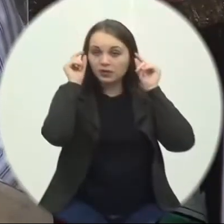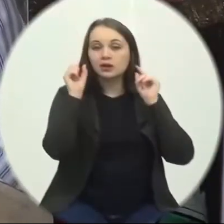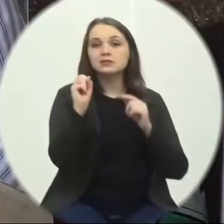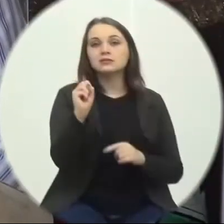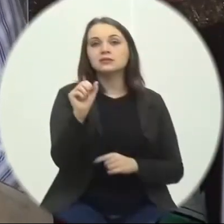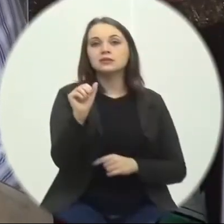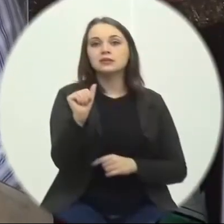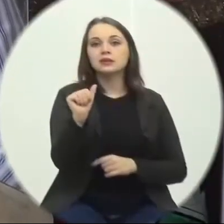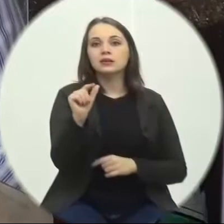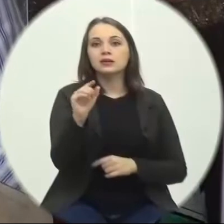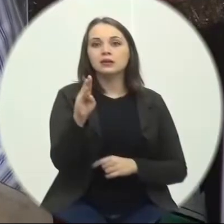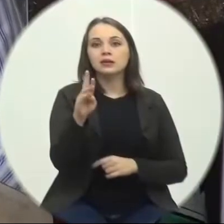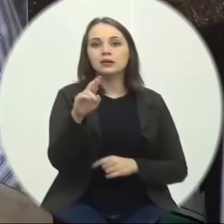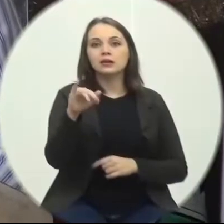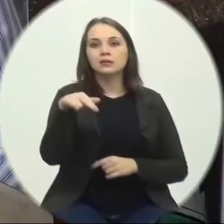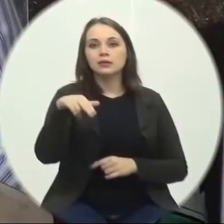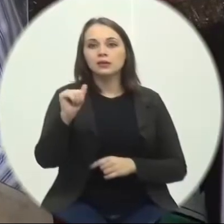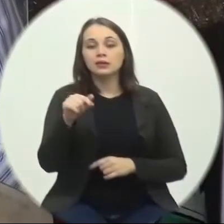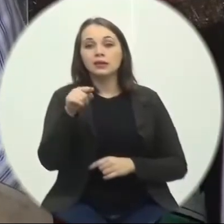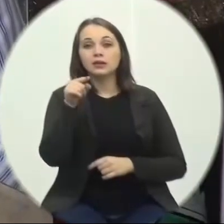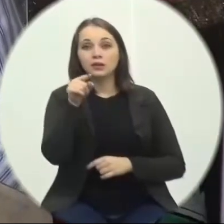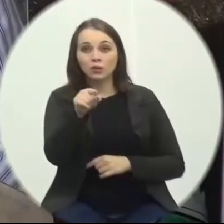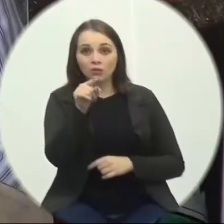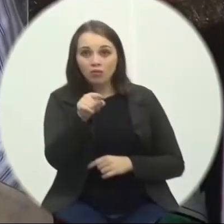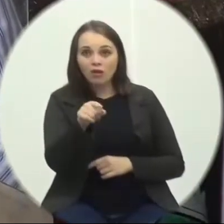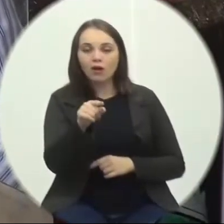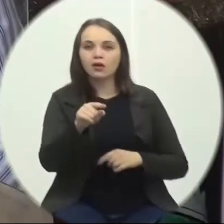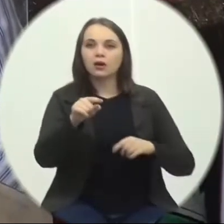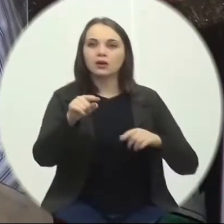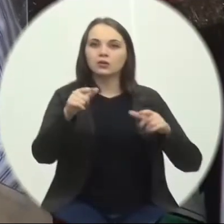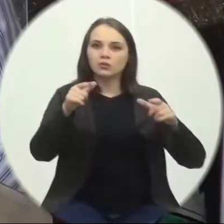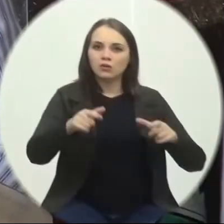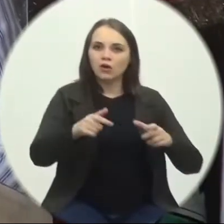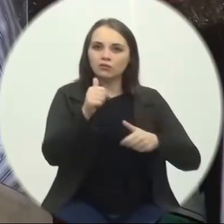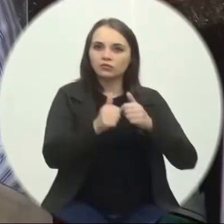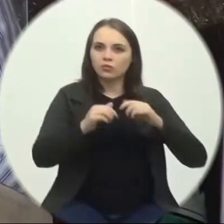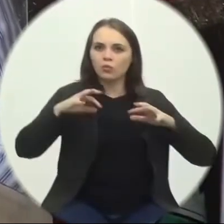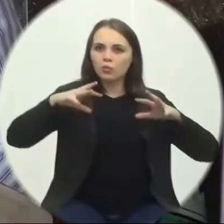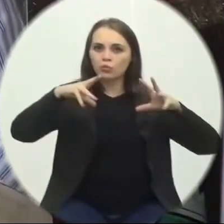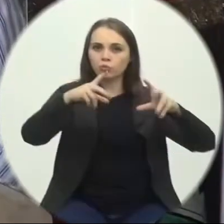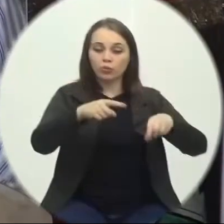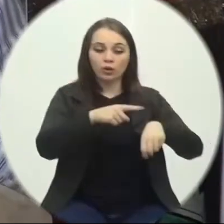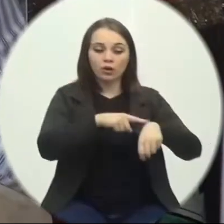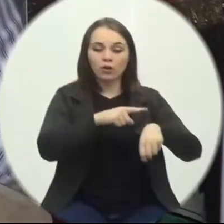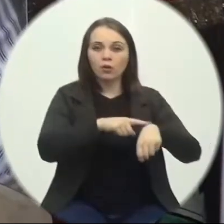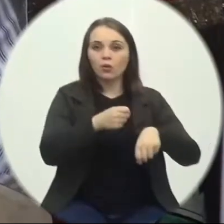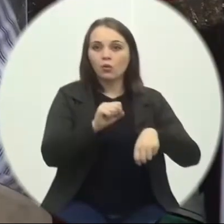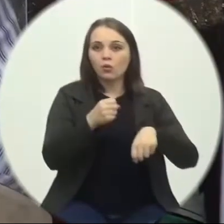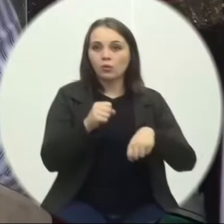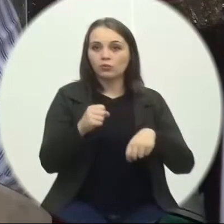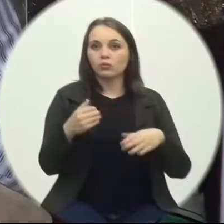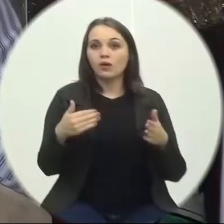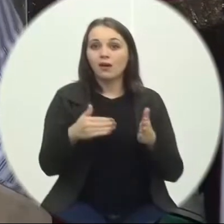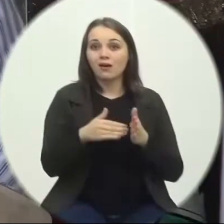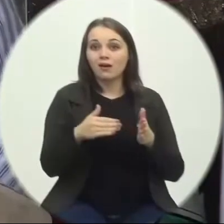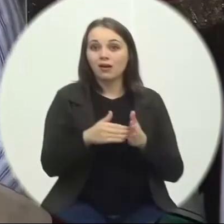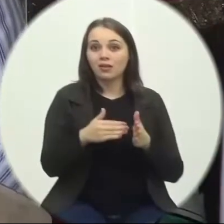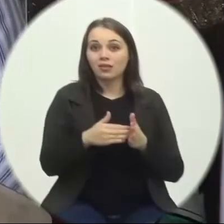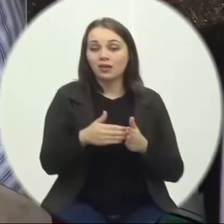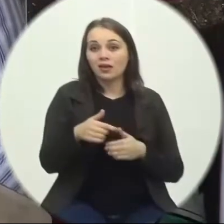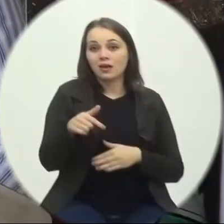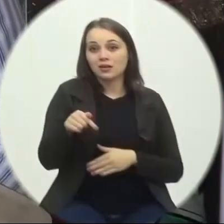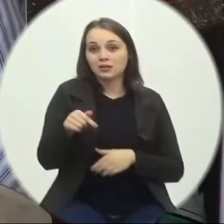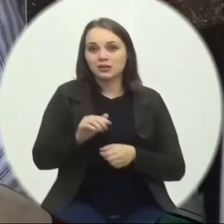Estão lá Com quatro vacinadoras Desde As oito horas Da manhã Estarão hoje Ali Até as